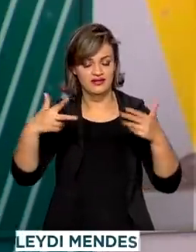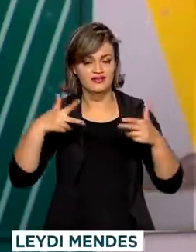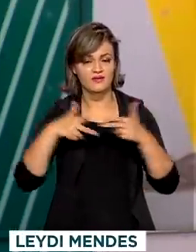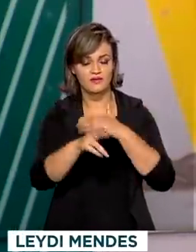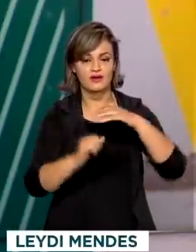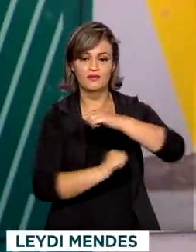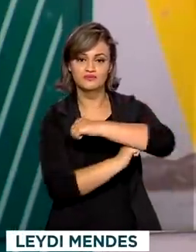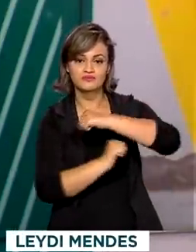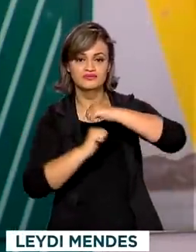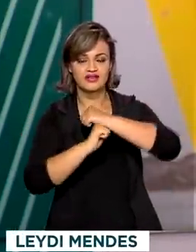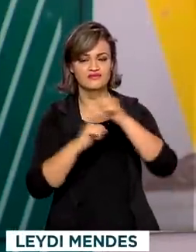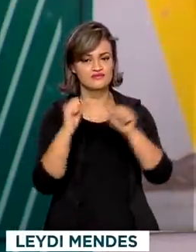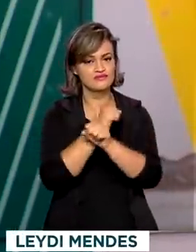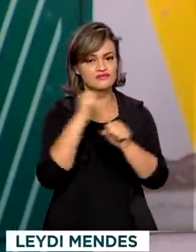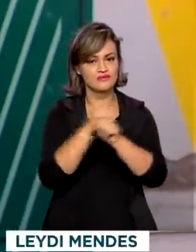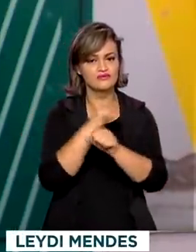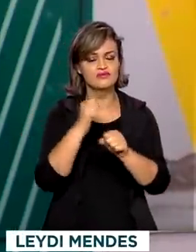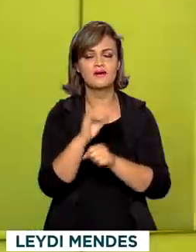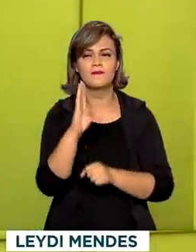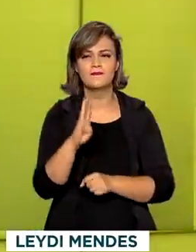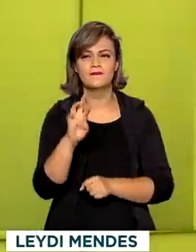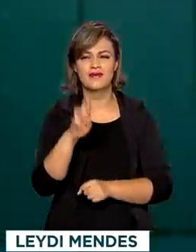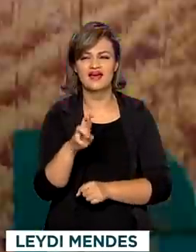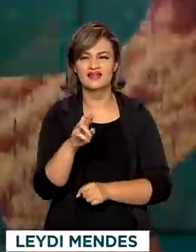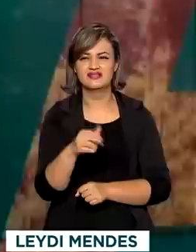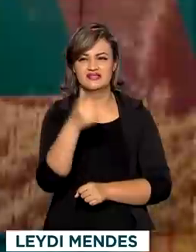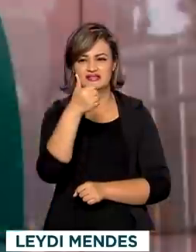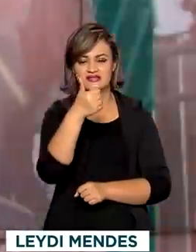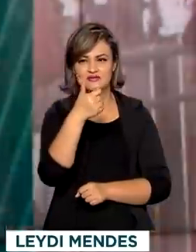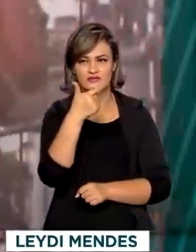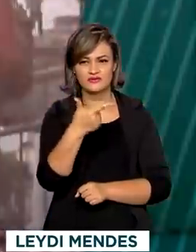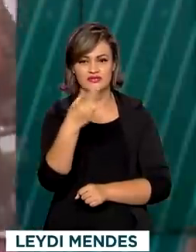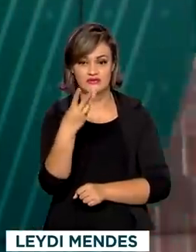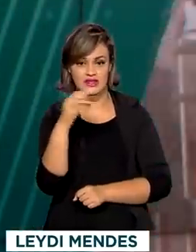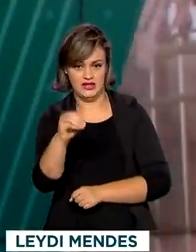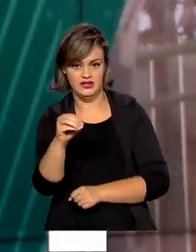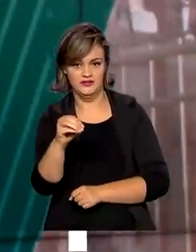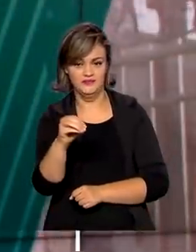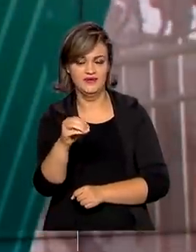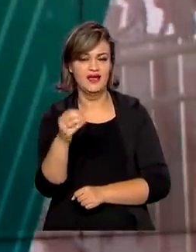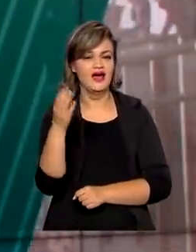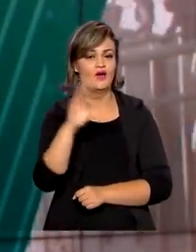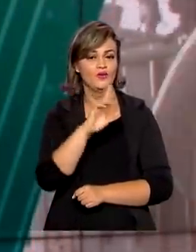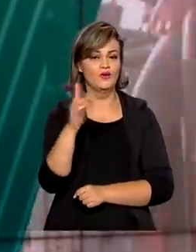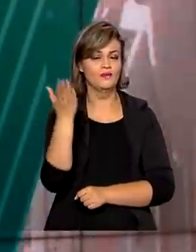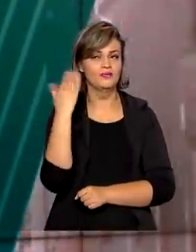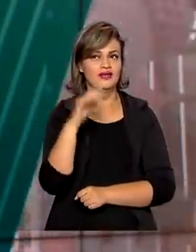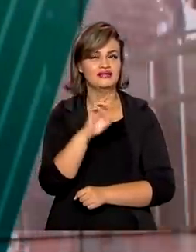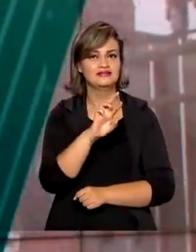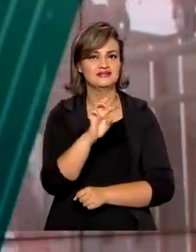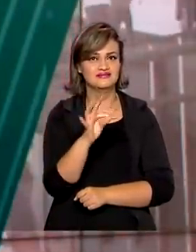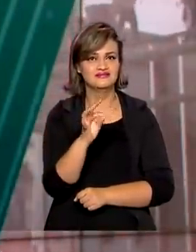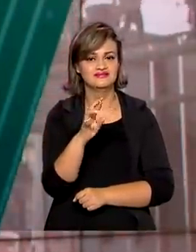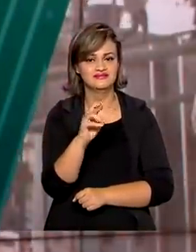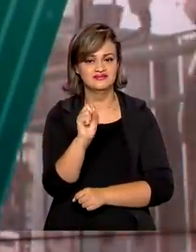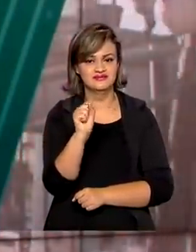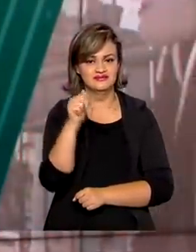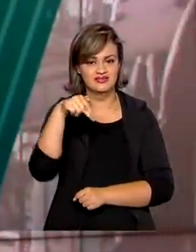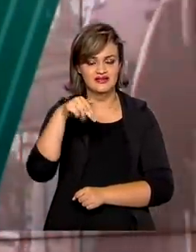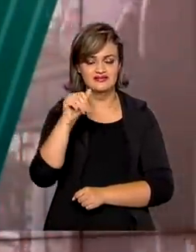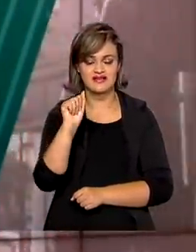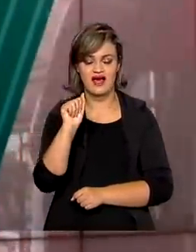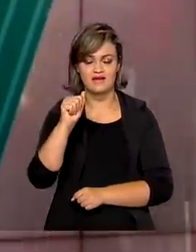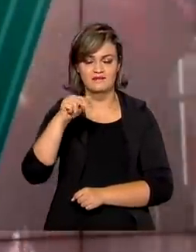mais um trecho de obras de pavimentação da BR-230. A rodovia federal, conhecida como Transamazônica, é importante para o